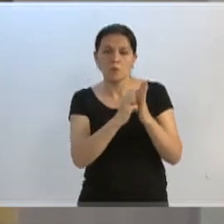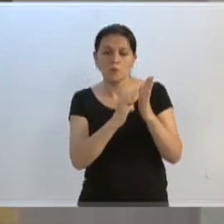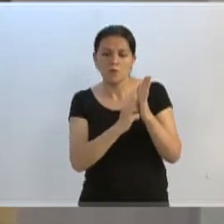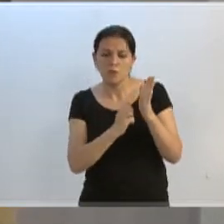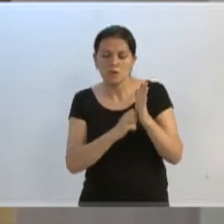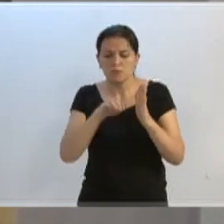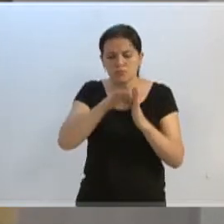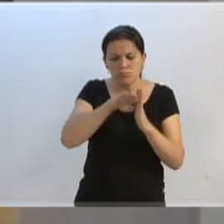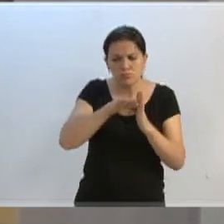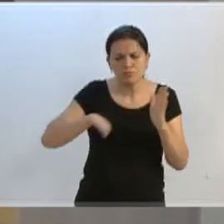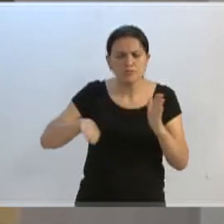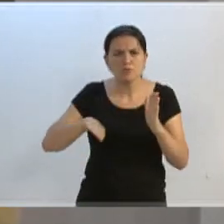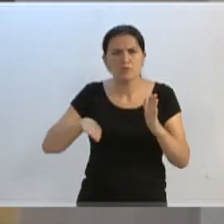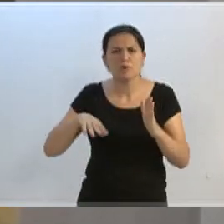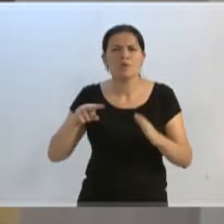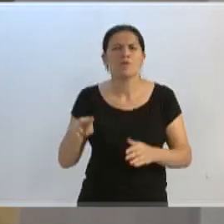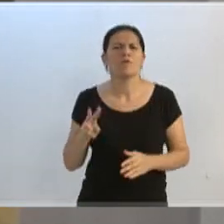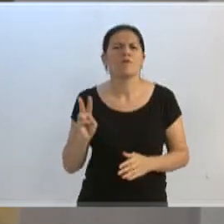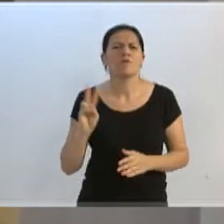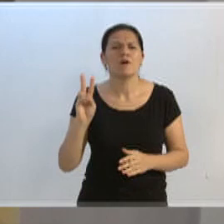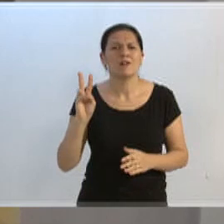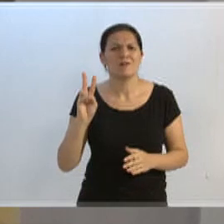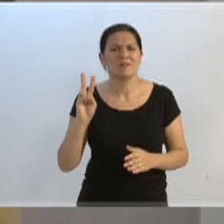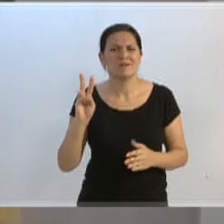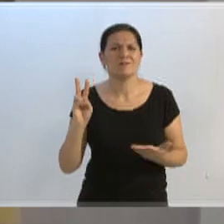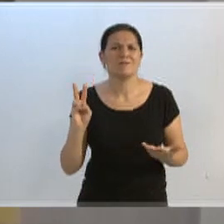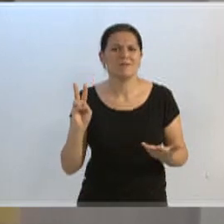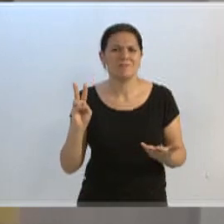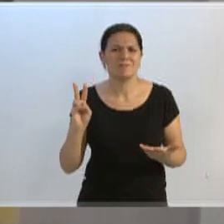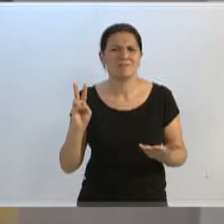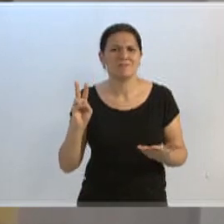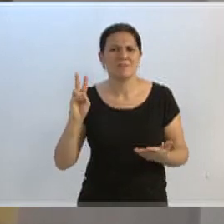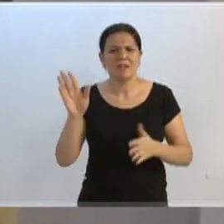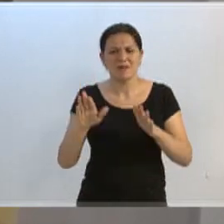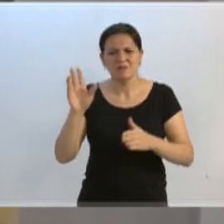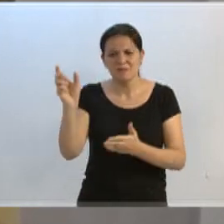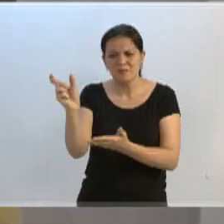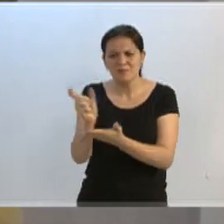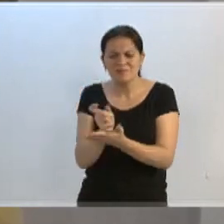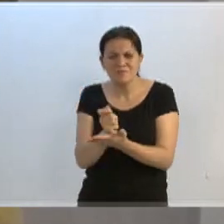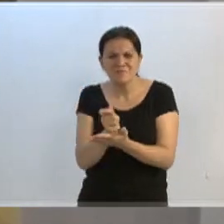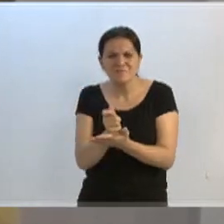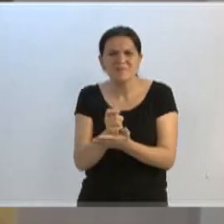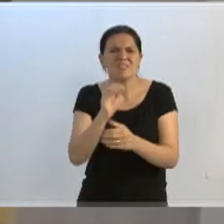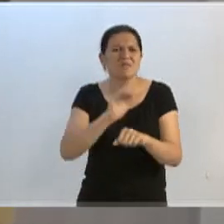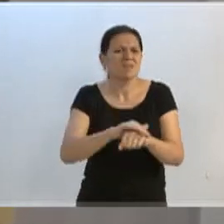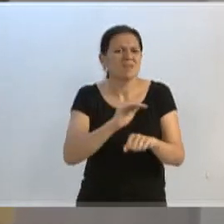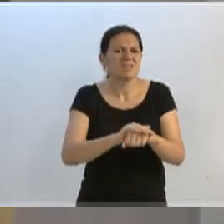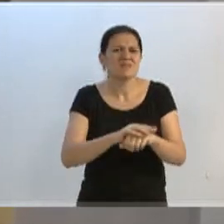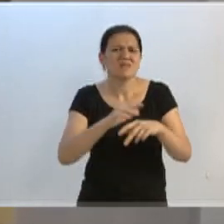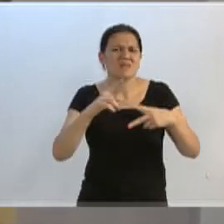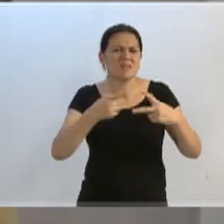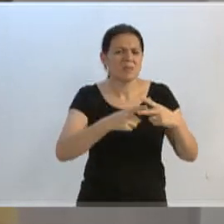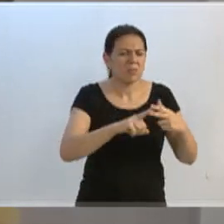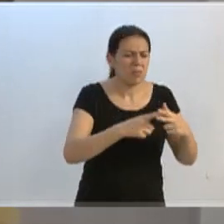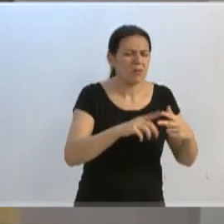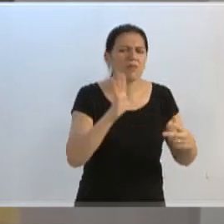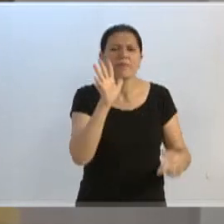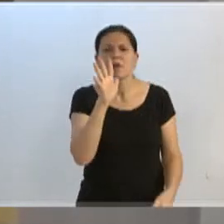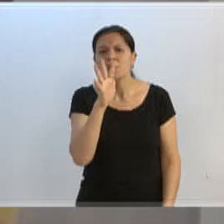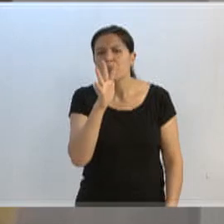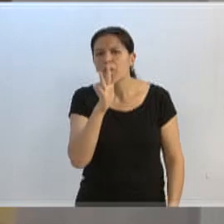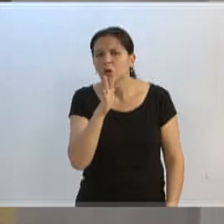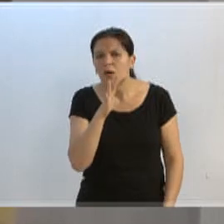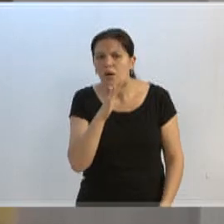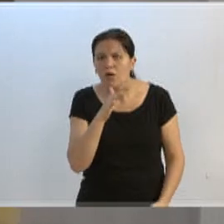valor, vereadorito, aquele valor maior que fica, às vezes, na mão aqui da Secretaria de Educação, para fazer, às vezes, demora para fazer a licitação, demora, tem